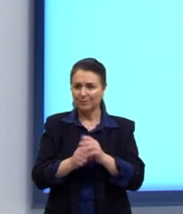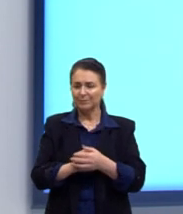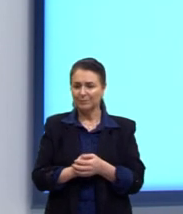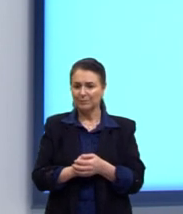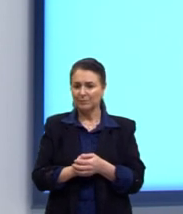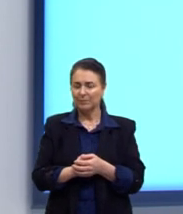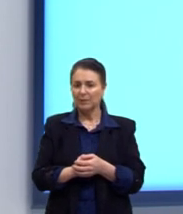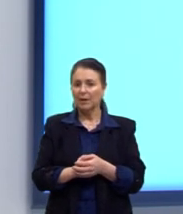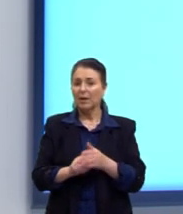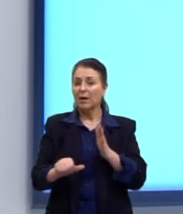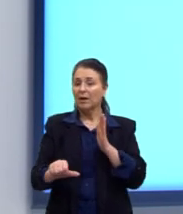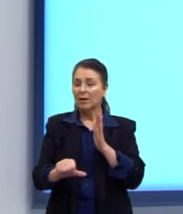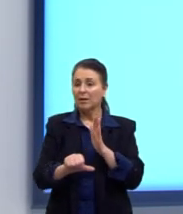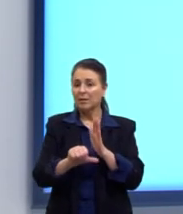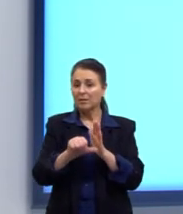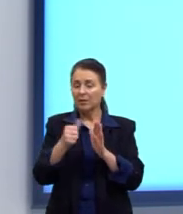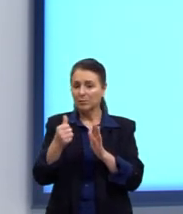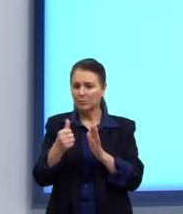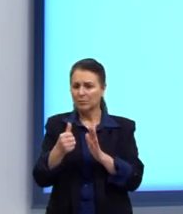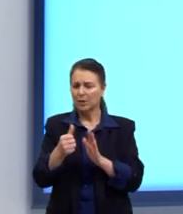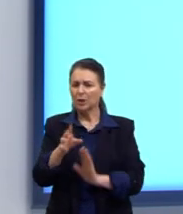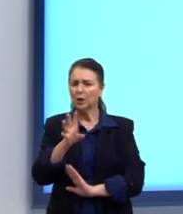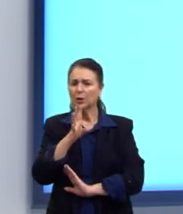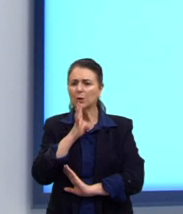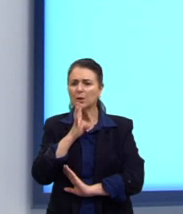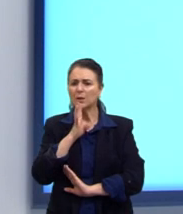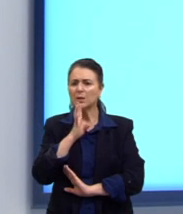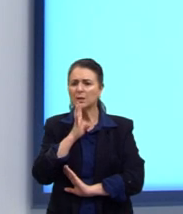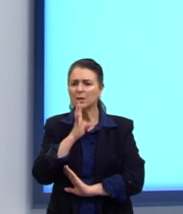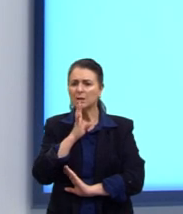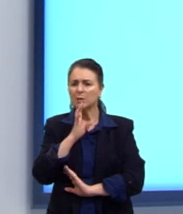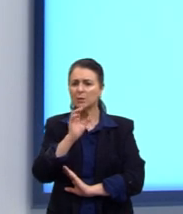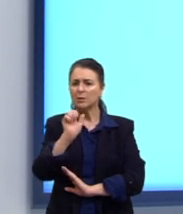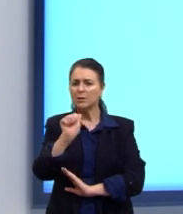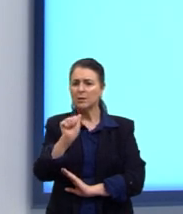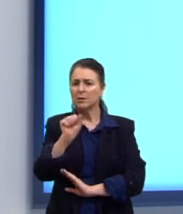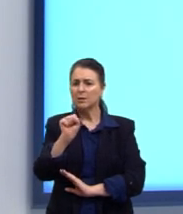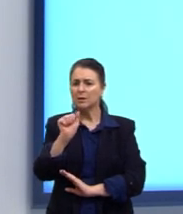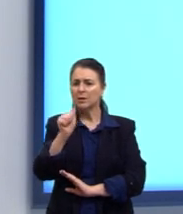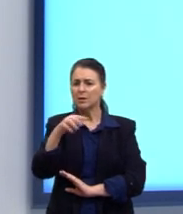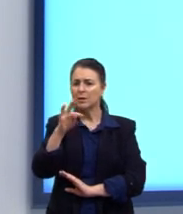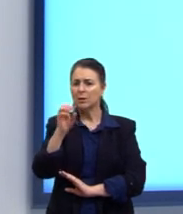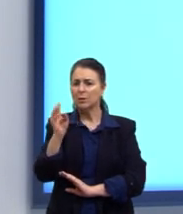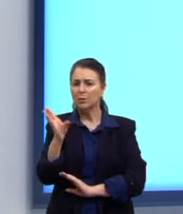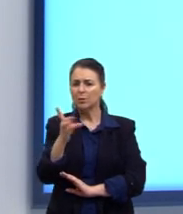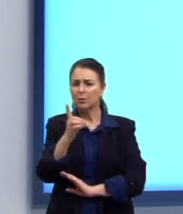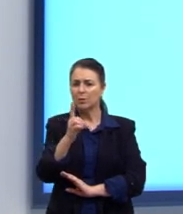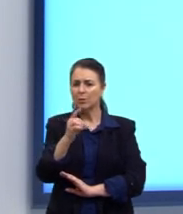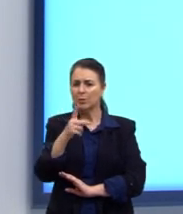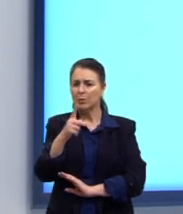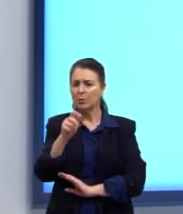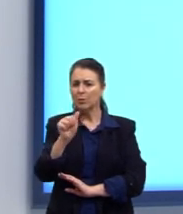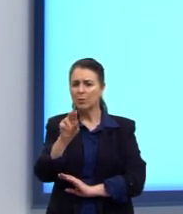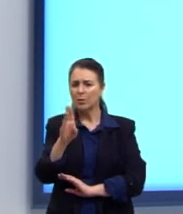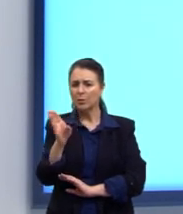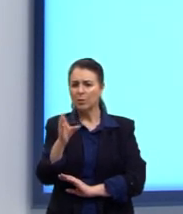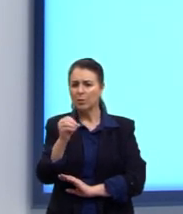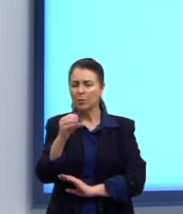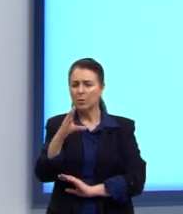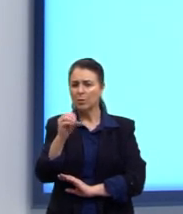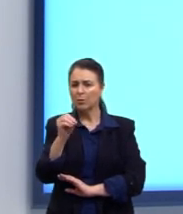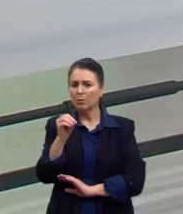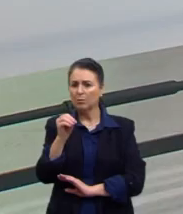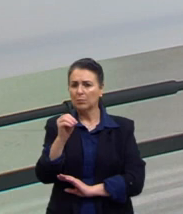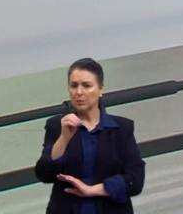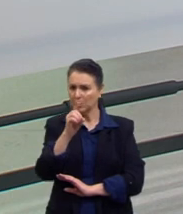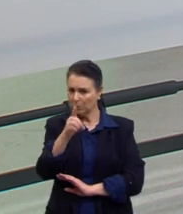A primeira delas, vocês já devem ter ouvido a expressão santo do pau-oco. Se vocês foram crianças muito